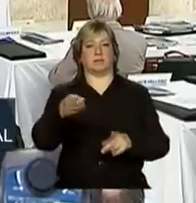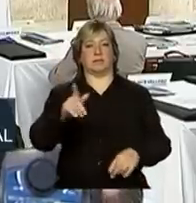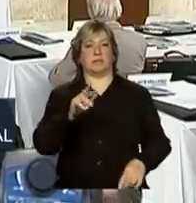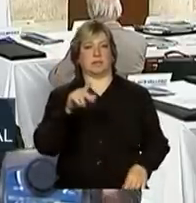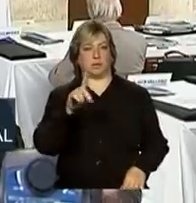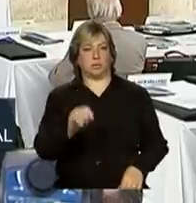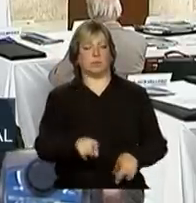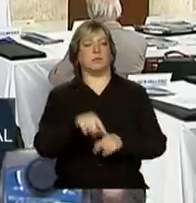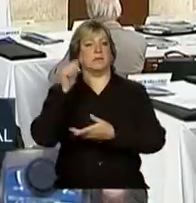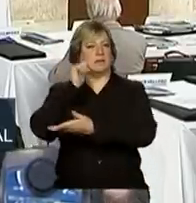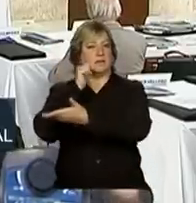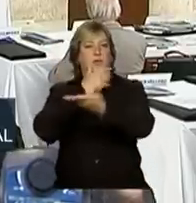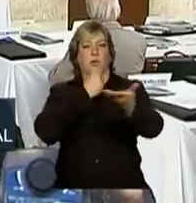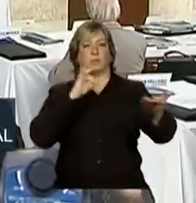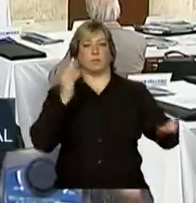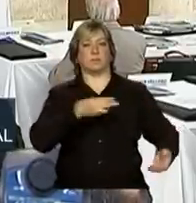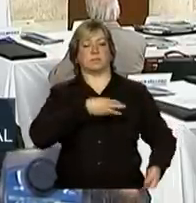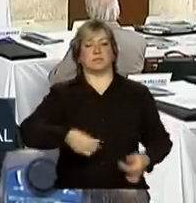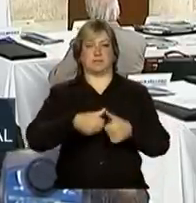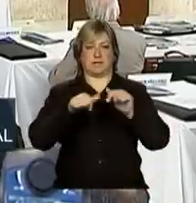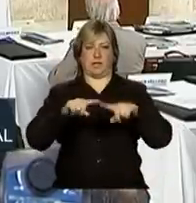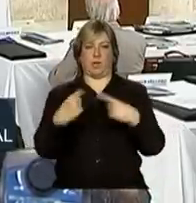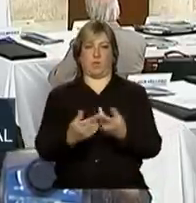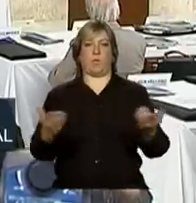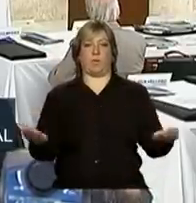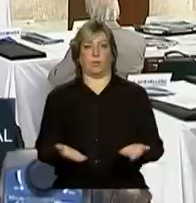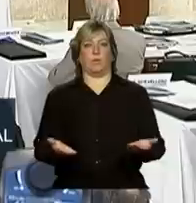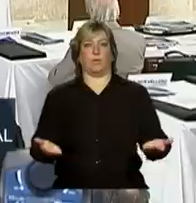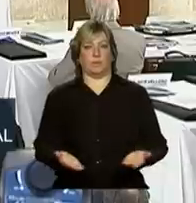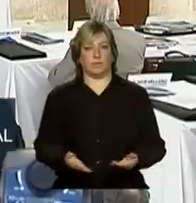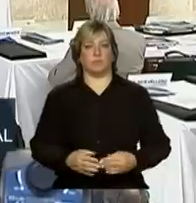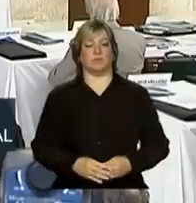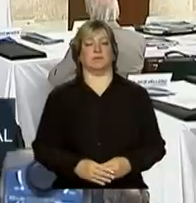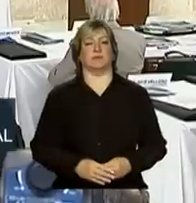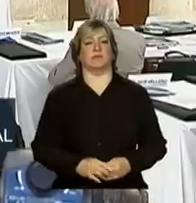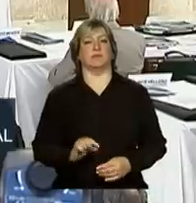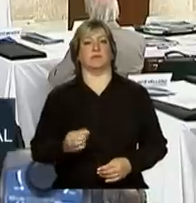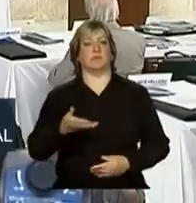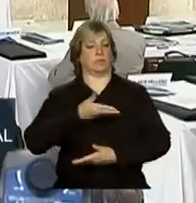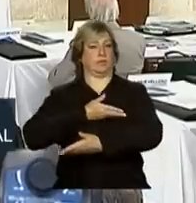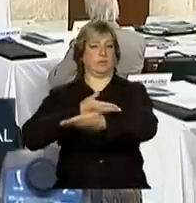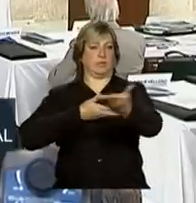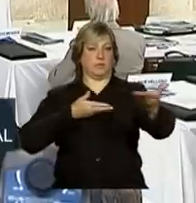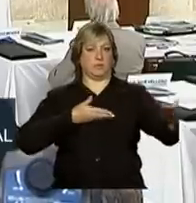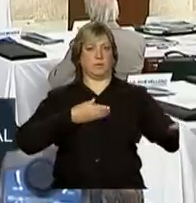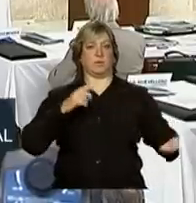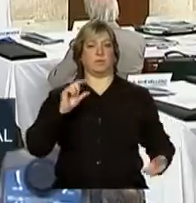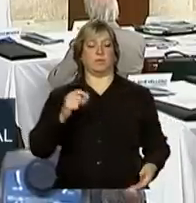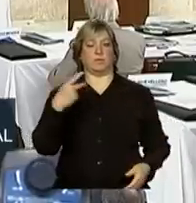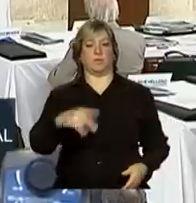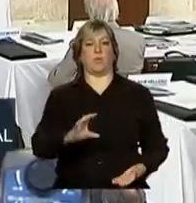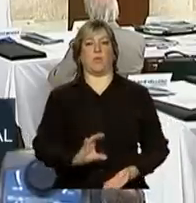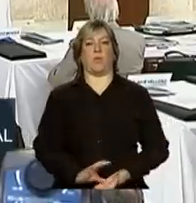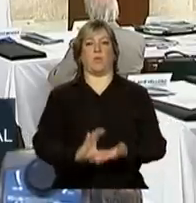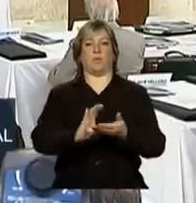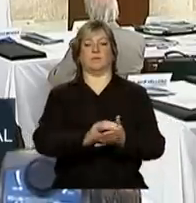ministros e ministras aqui presentes, companheiros e companheiras do Conselho,